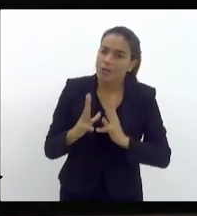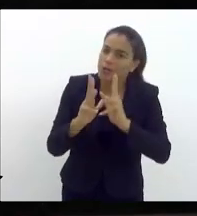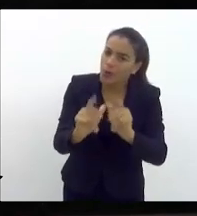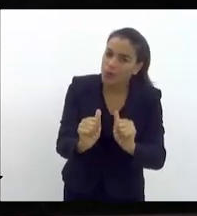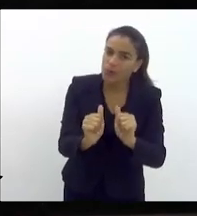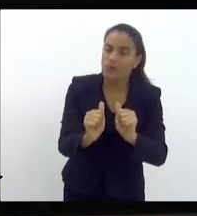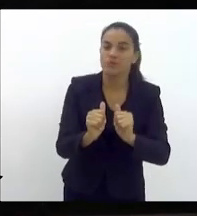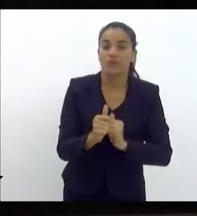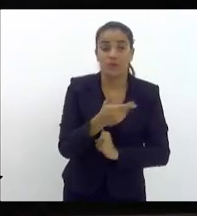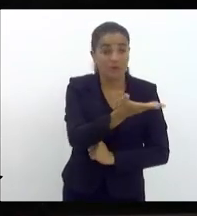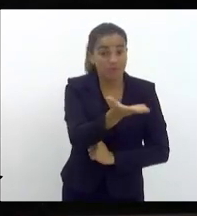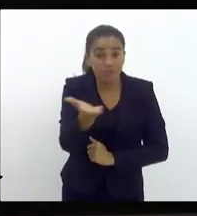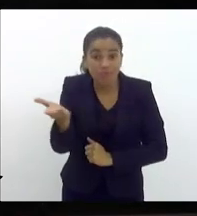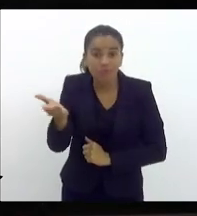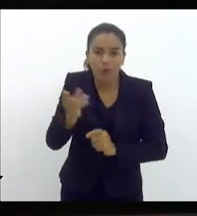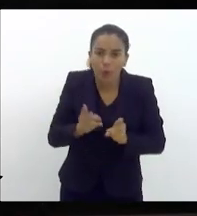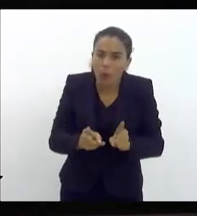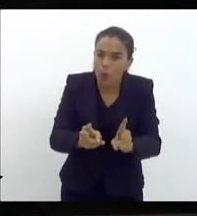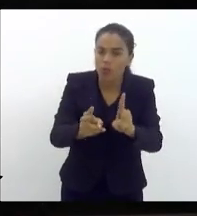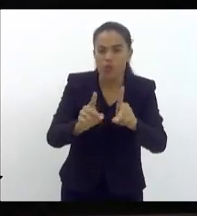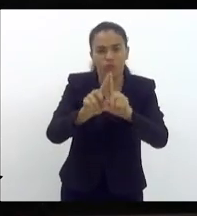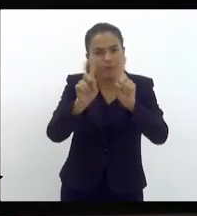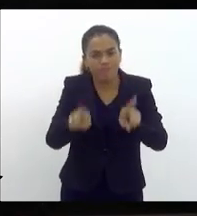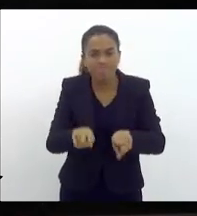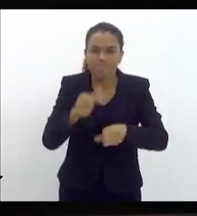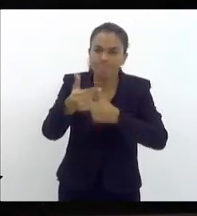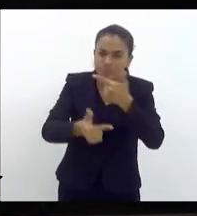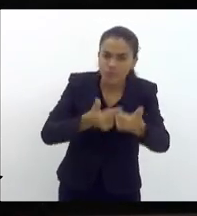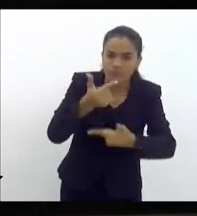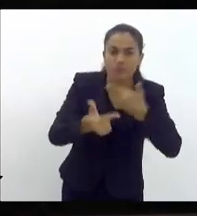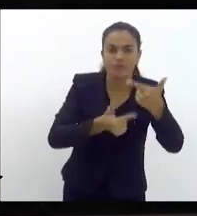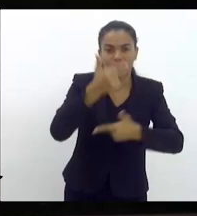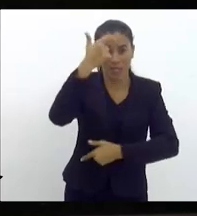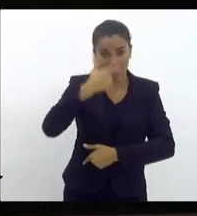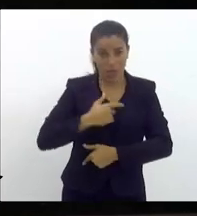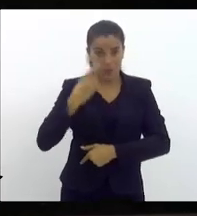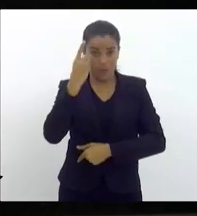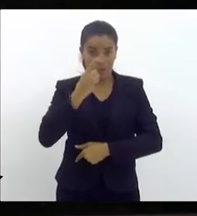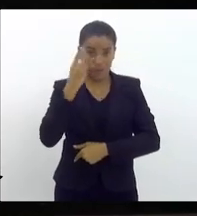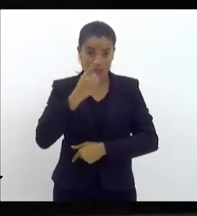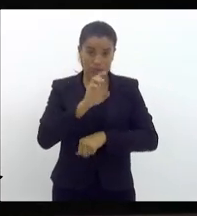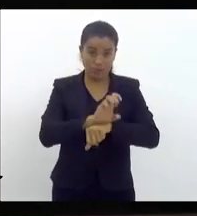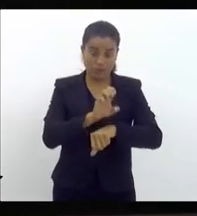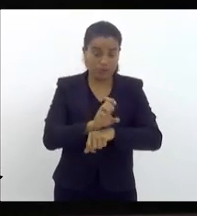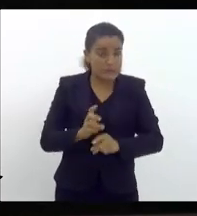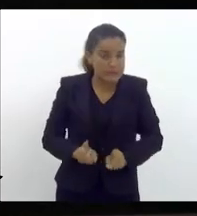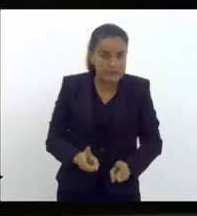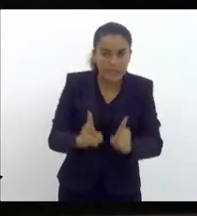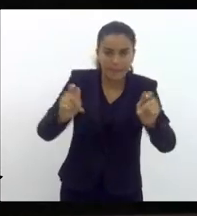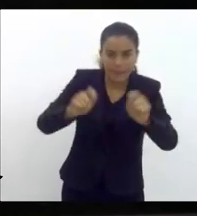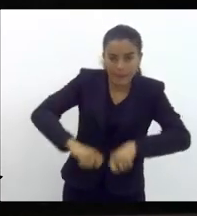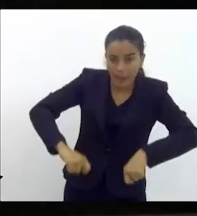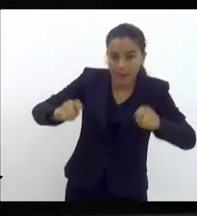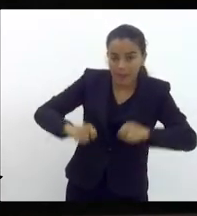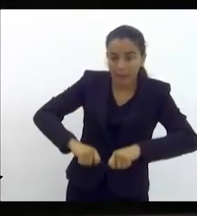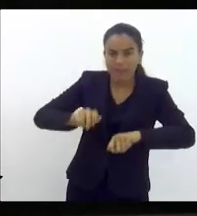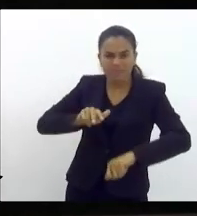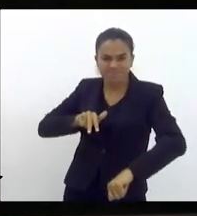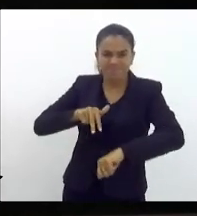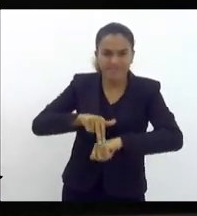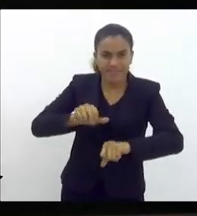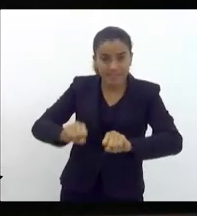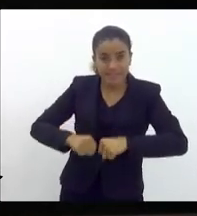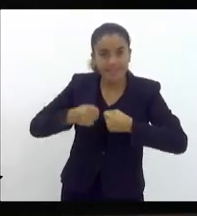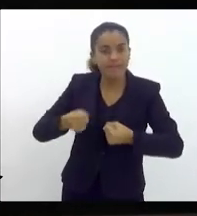vocês continuem exercendo a função de vocês, eu como deputado estadual sempre que posso, sempre que posso me posicionar,